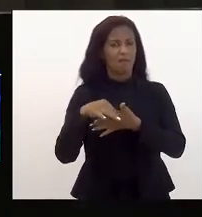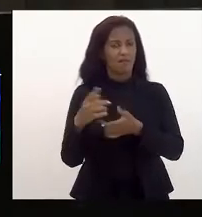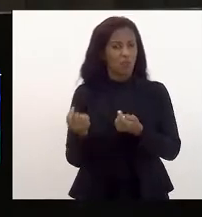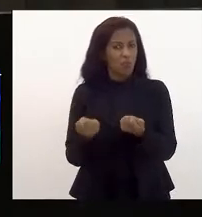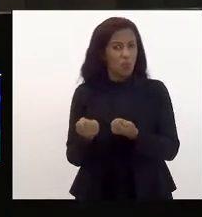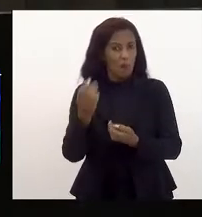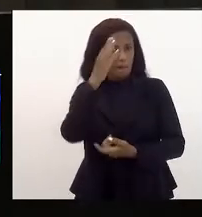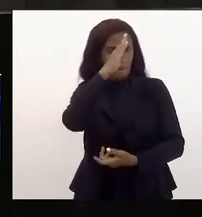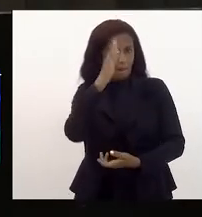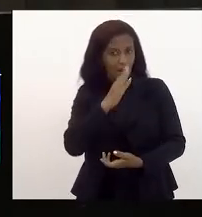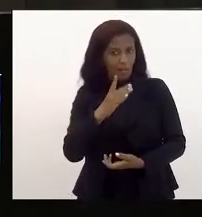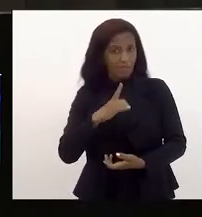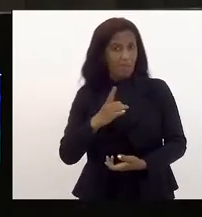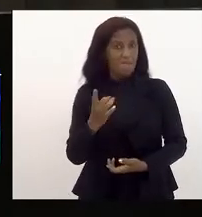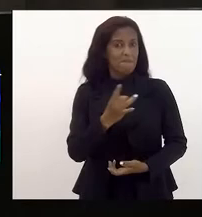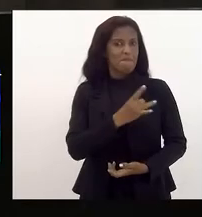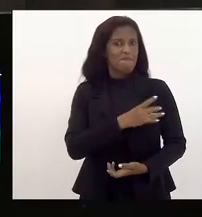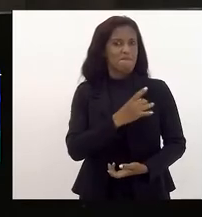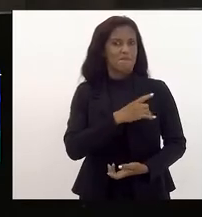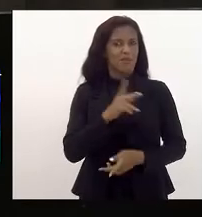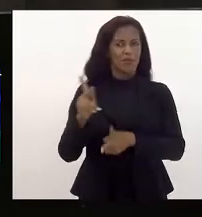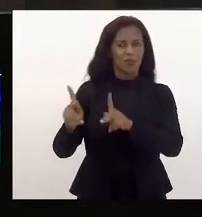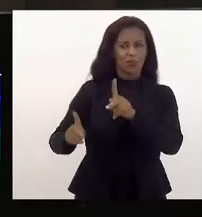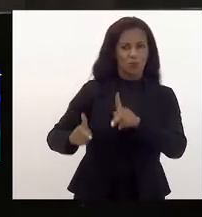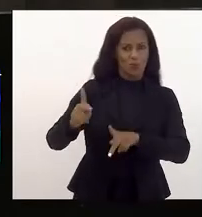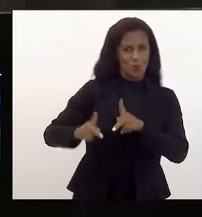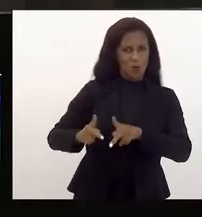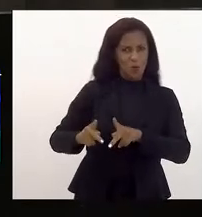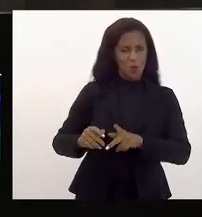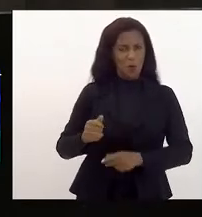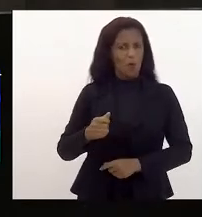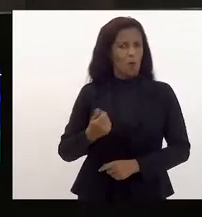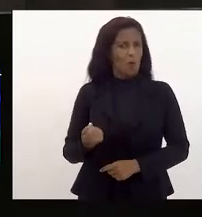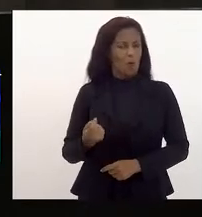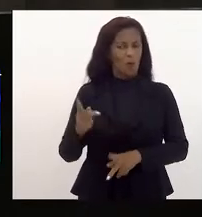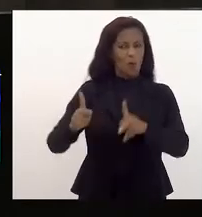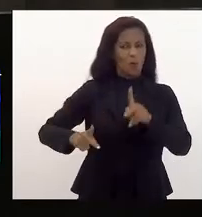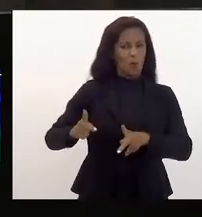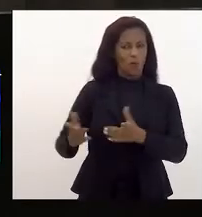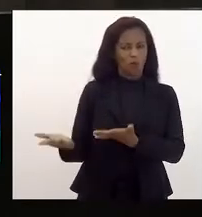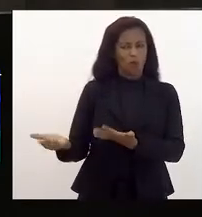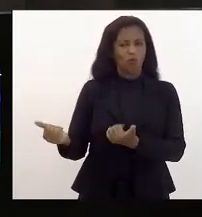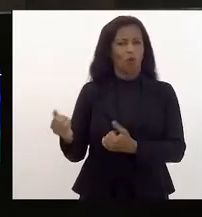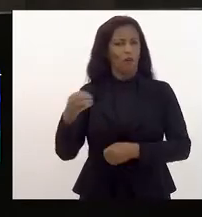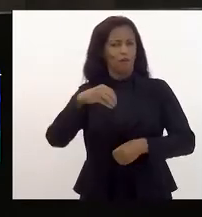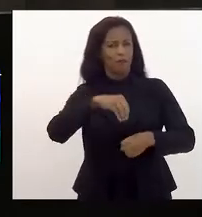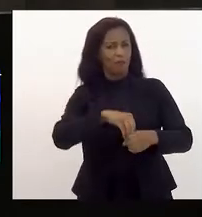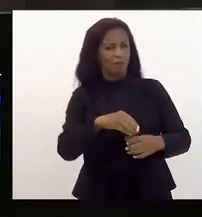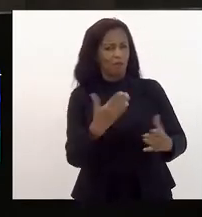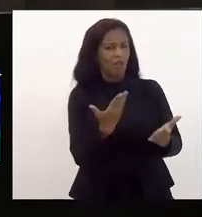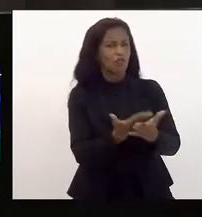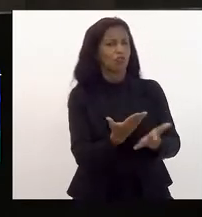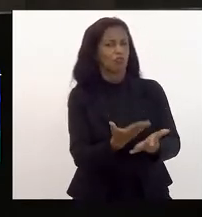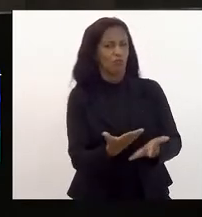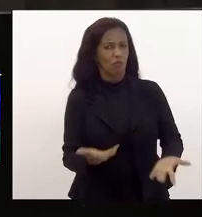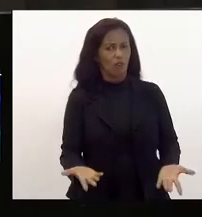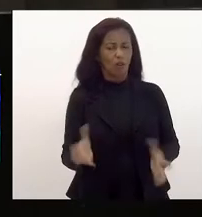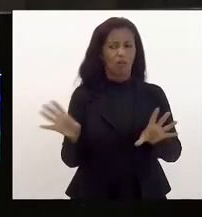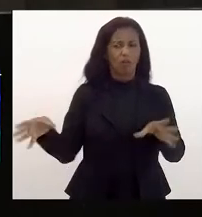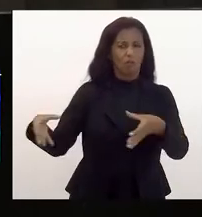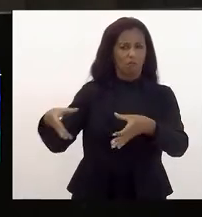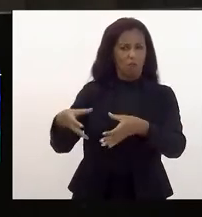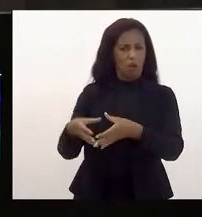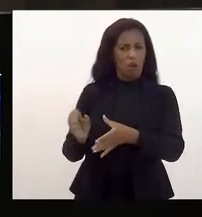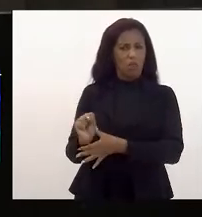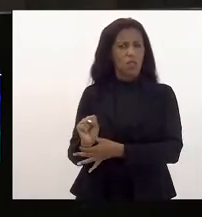brasileira tem medo do povo. Um povo bem nutrido, um jovem na escola, uma comunidade